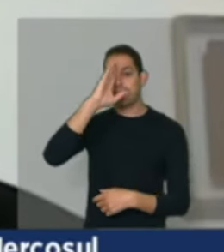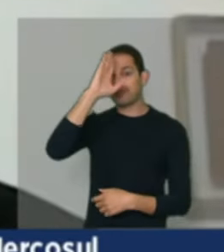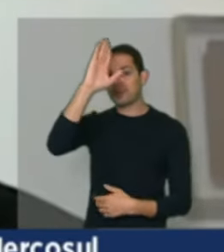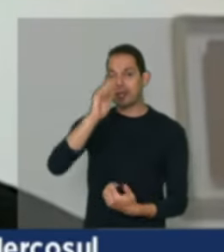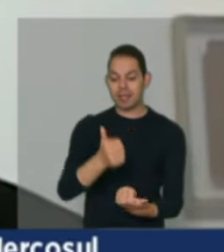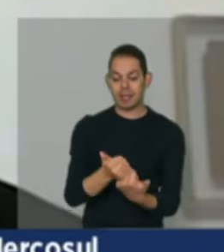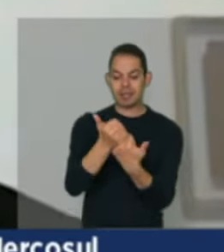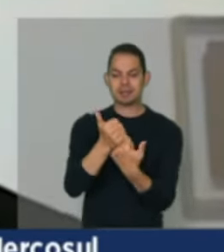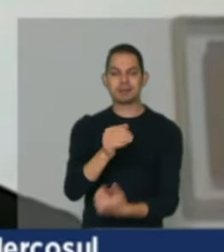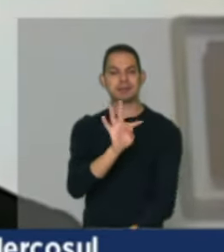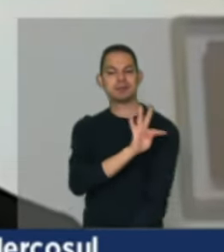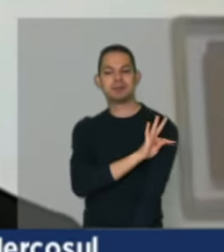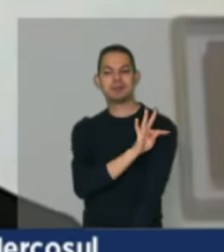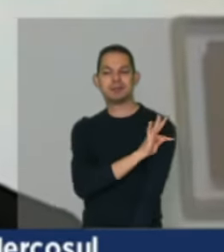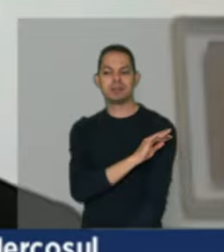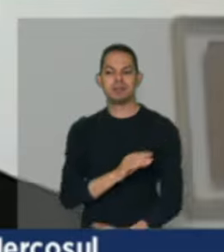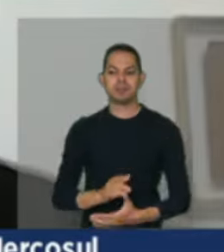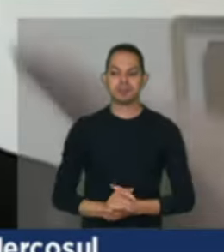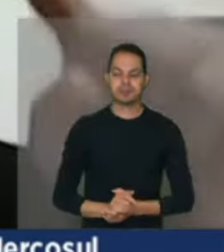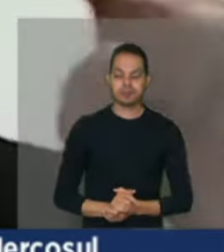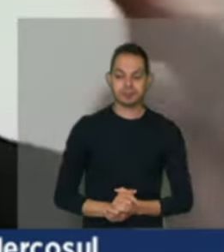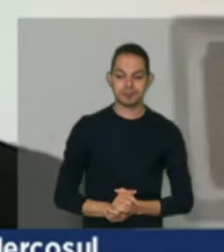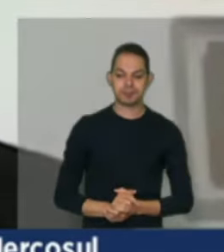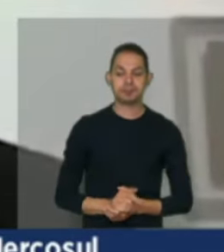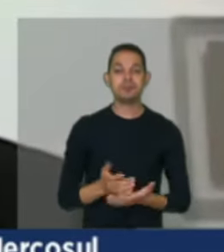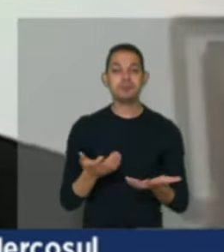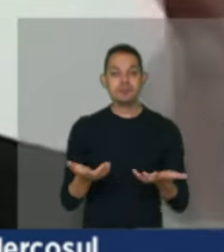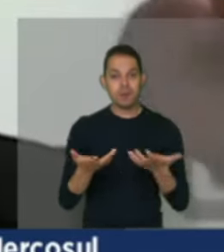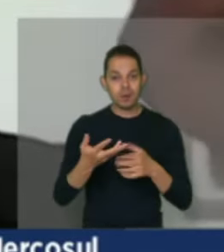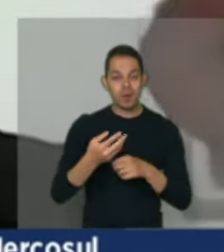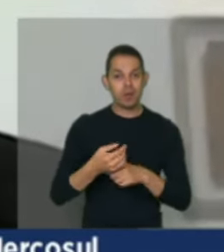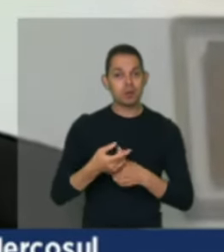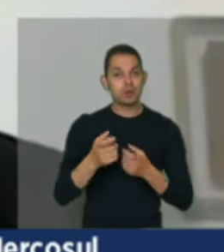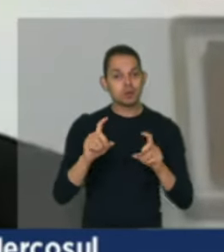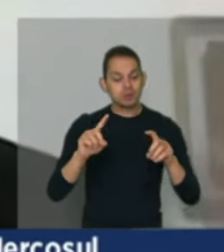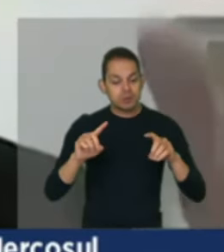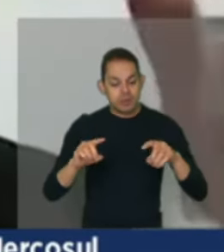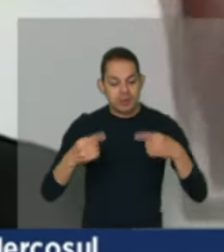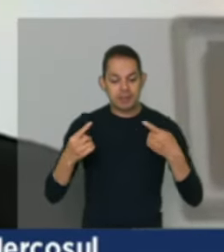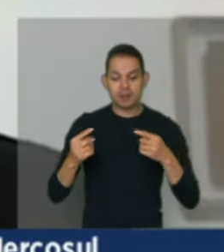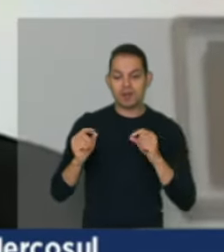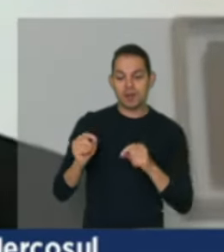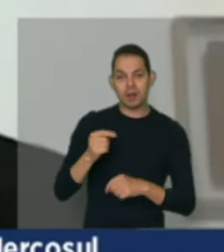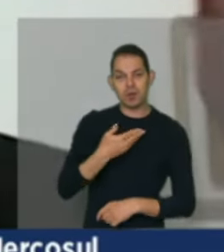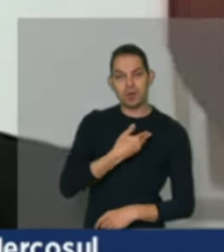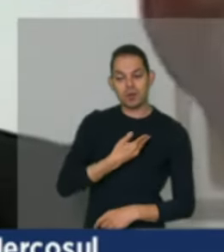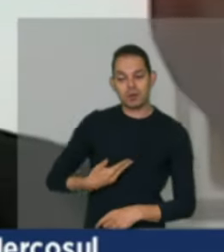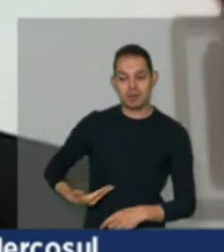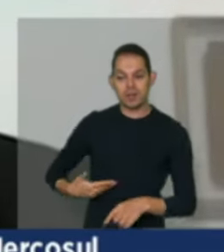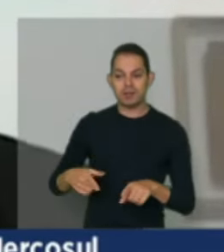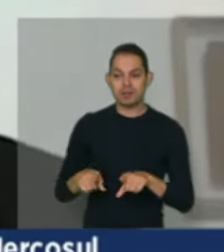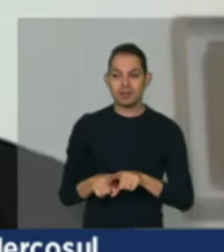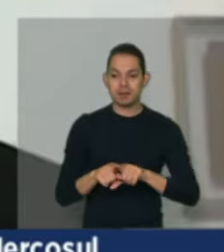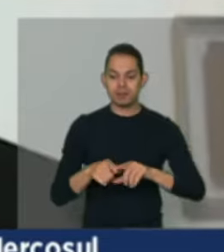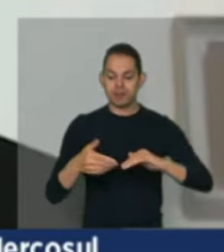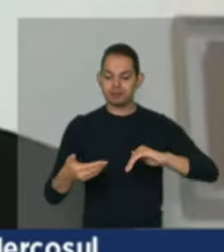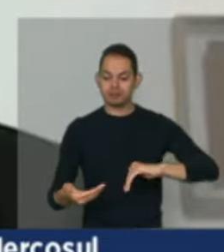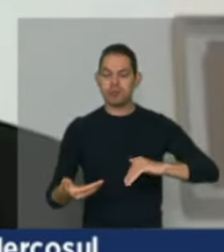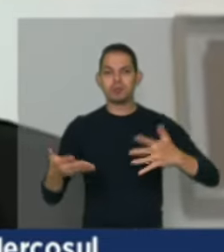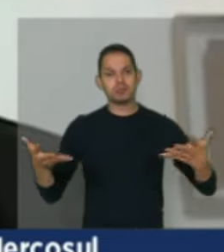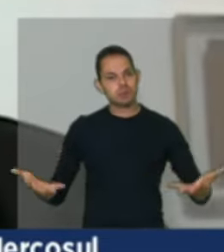técnica. E eu gostaria desafiar para governo e o parlamento para o debate